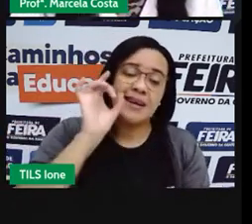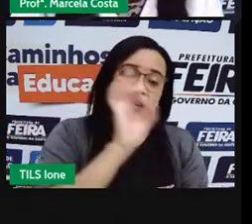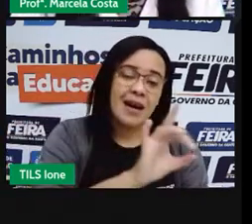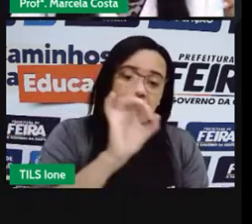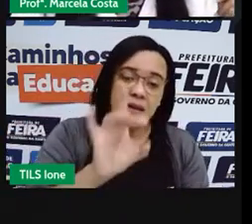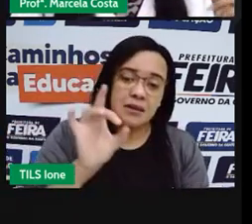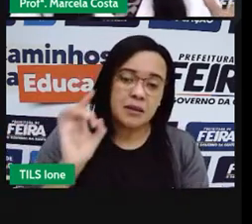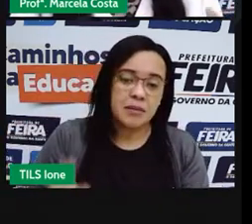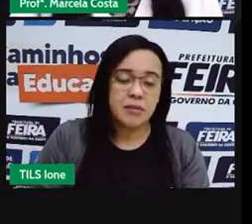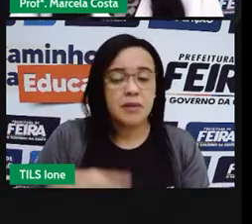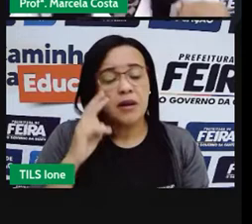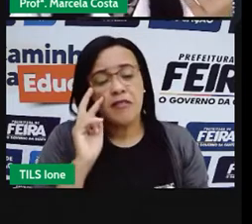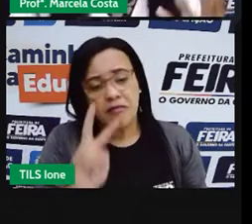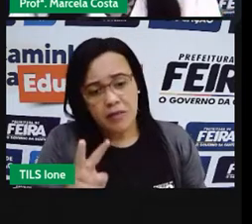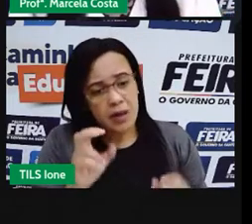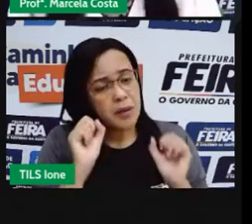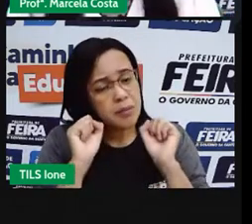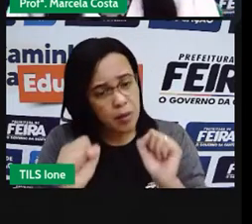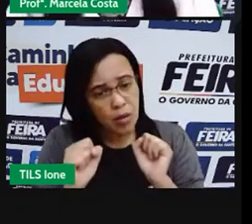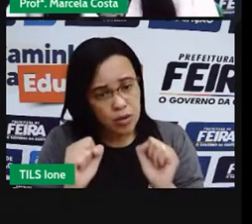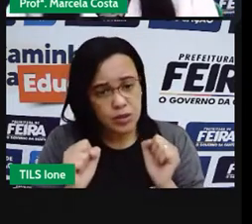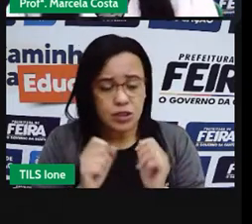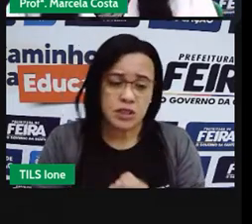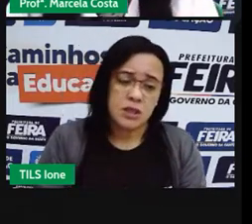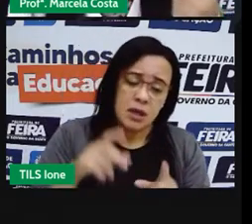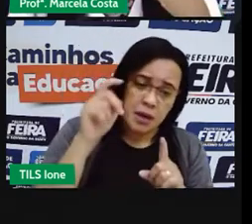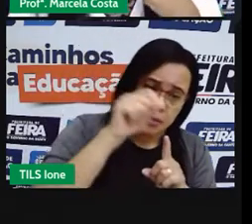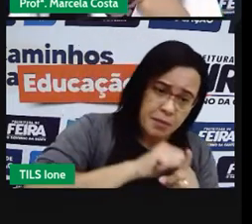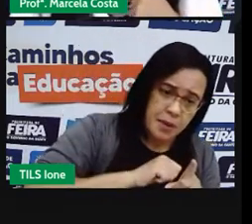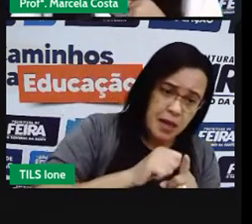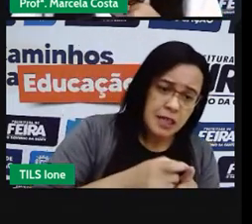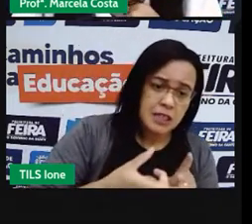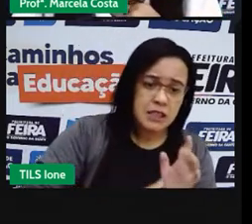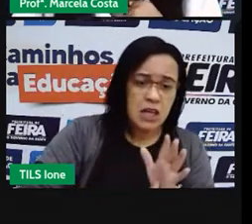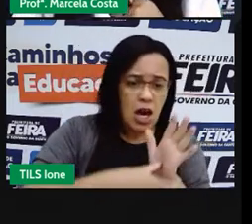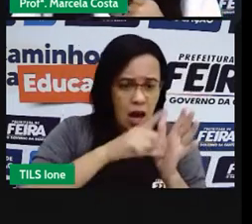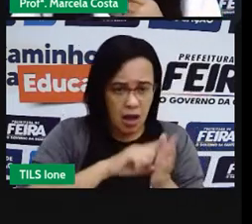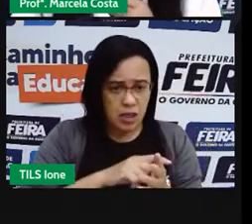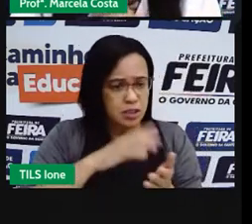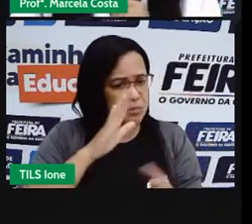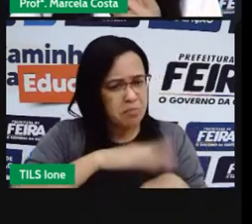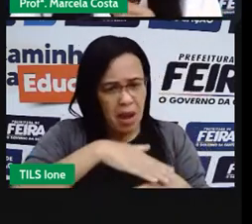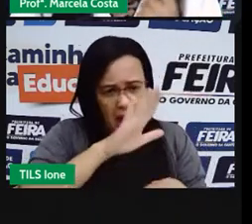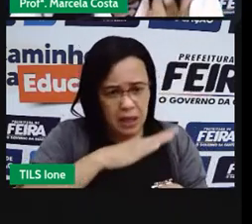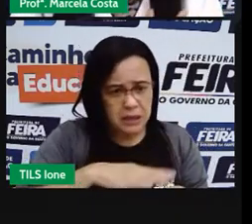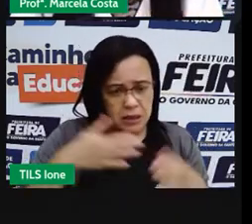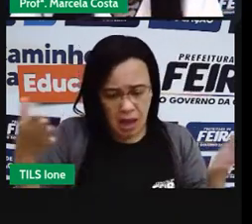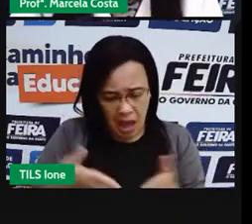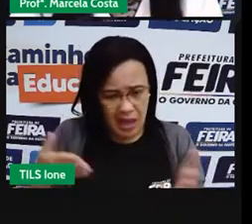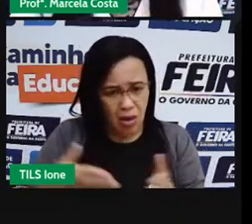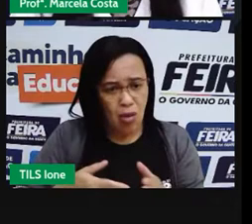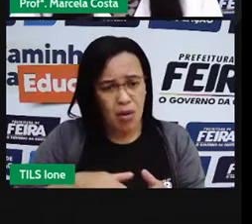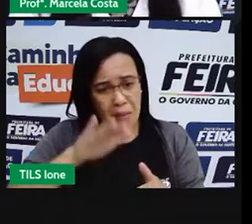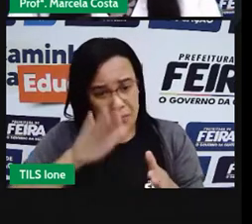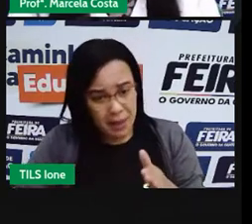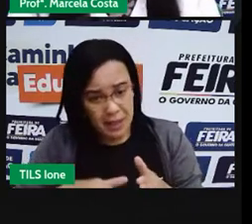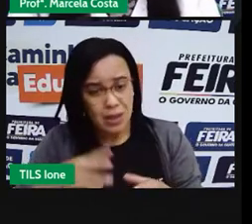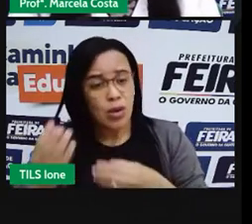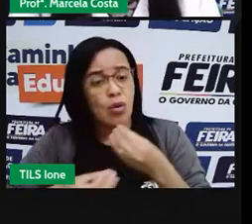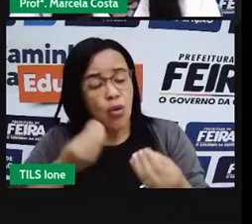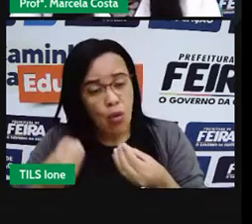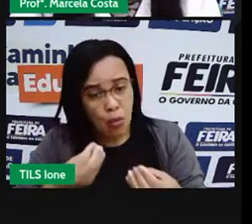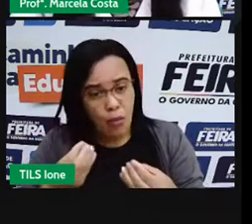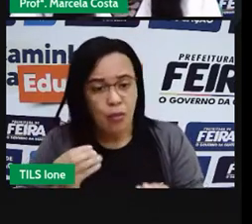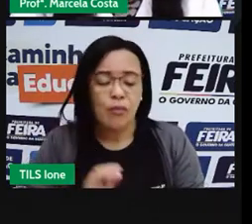mês, você consumiu mais do que no mês passado? Ou consumiu menos? Nos últimos meses, como é que você